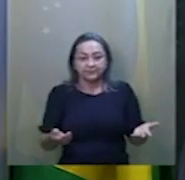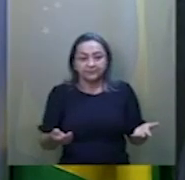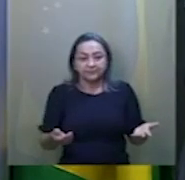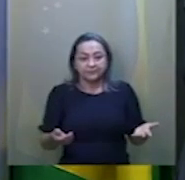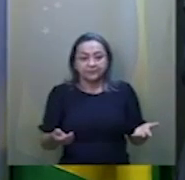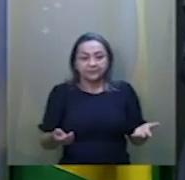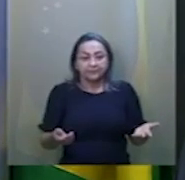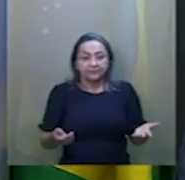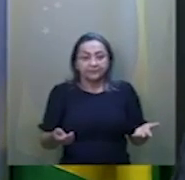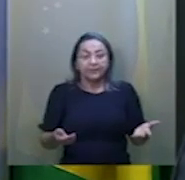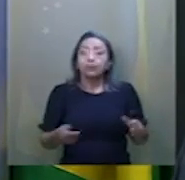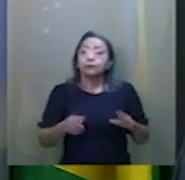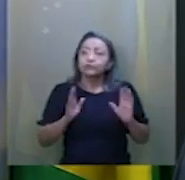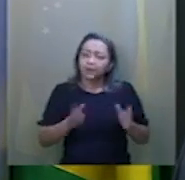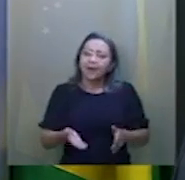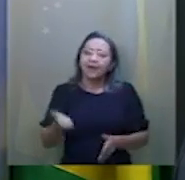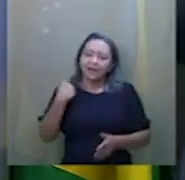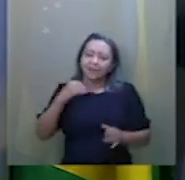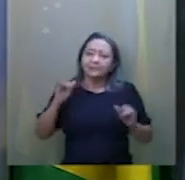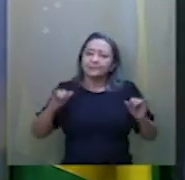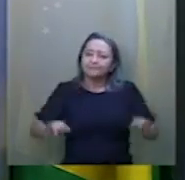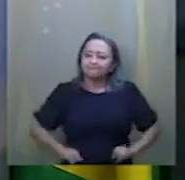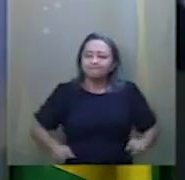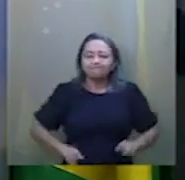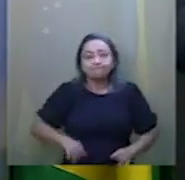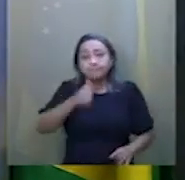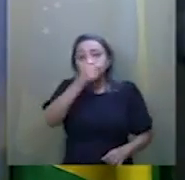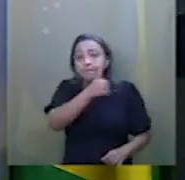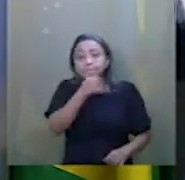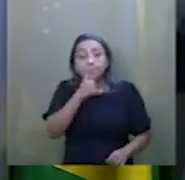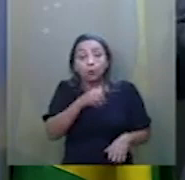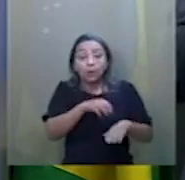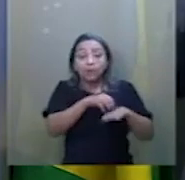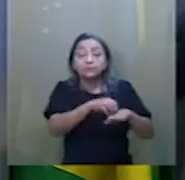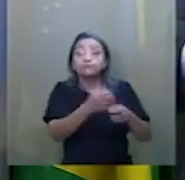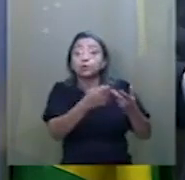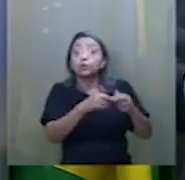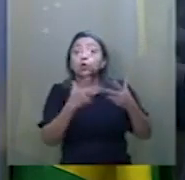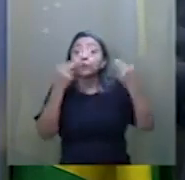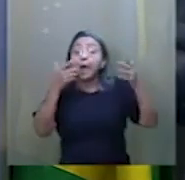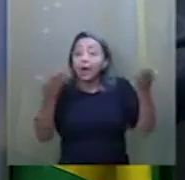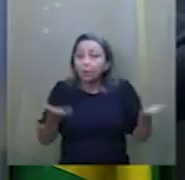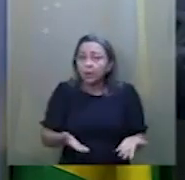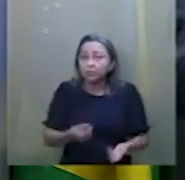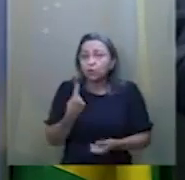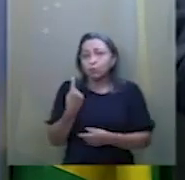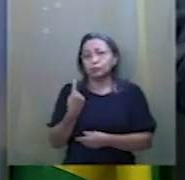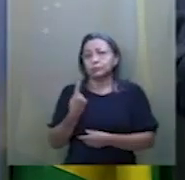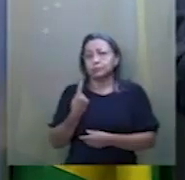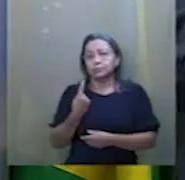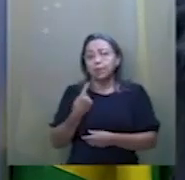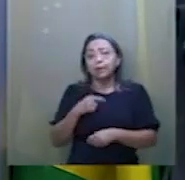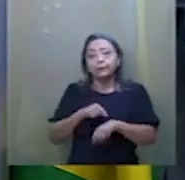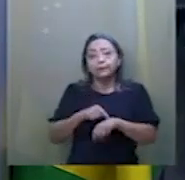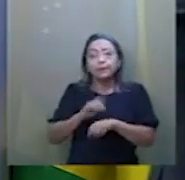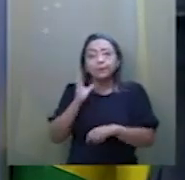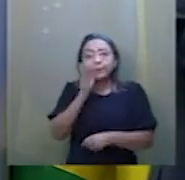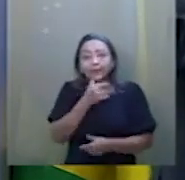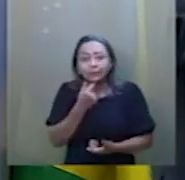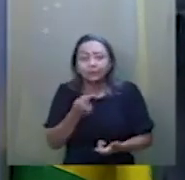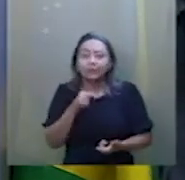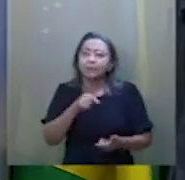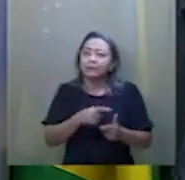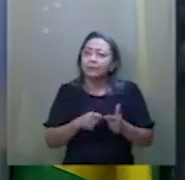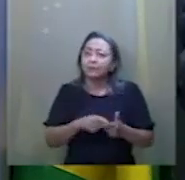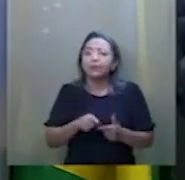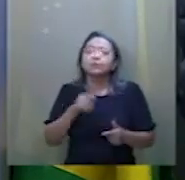concluir, senhor presidente, já era um sacrifício com o ferry boat funcionando normalmente. Imagina agora. Então, esse é um problema que não